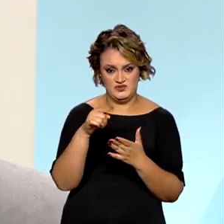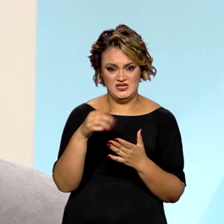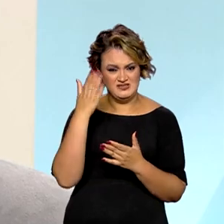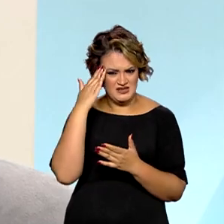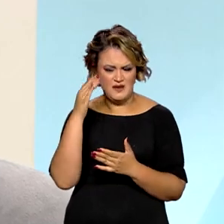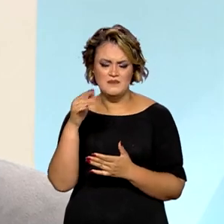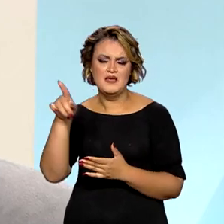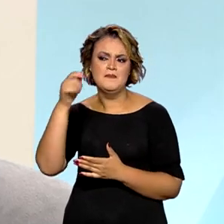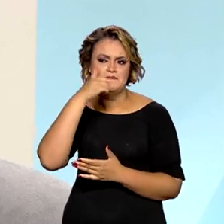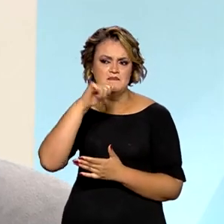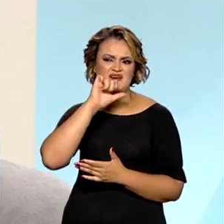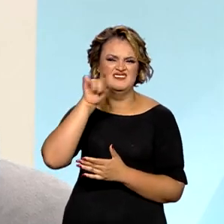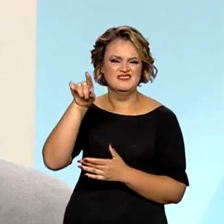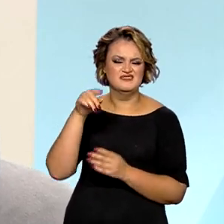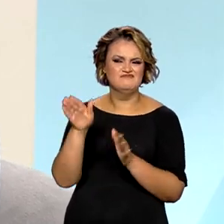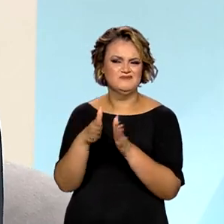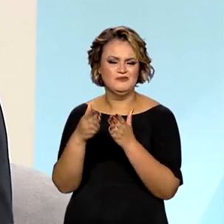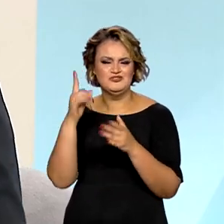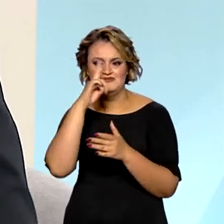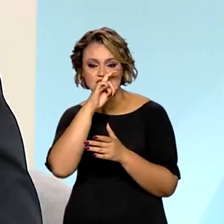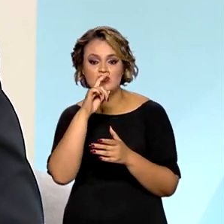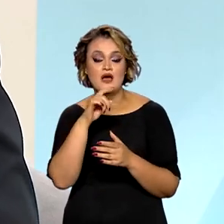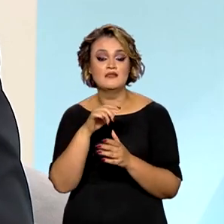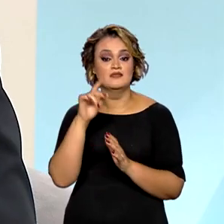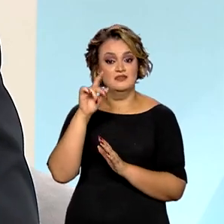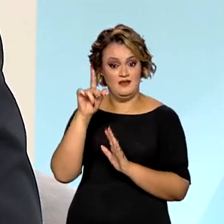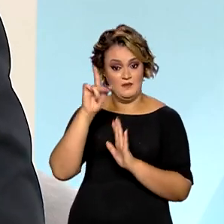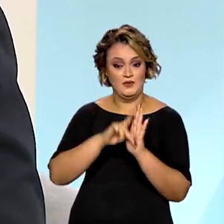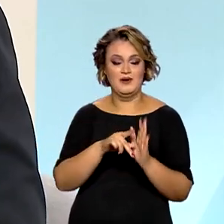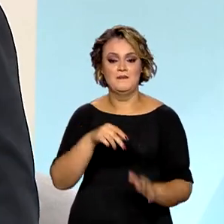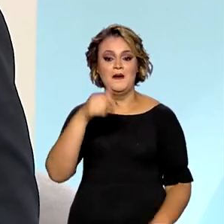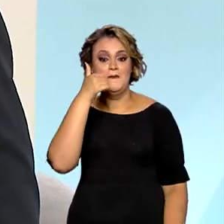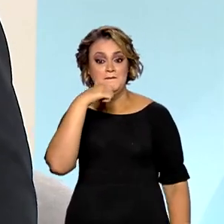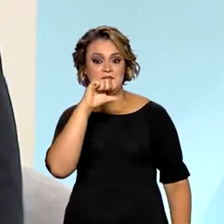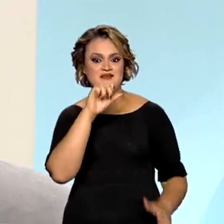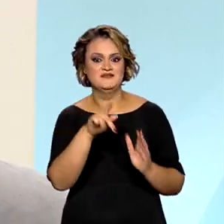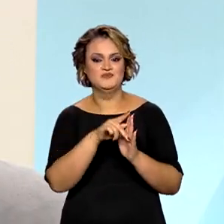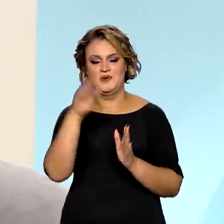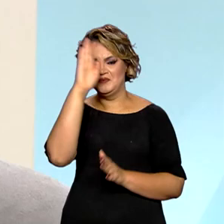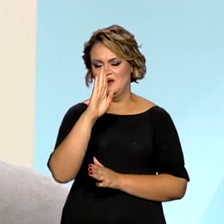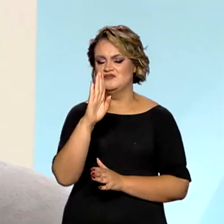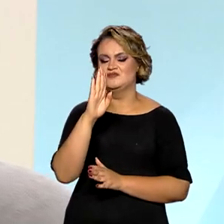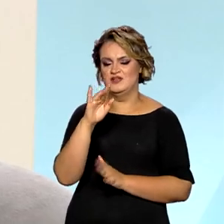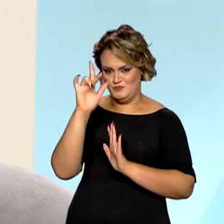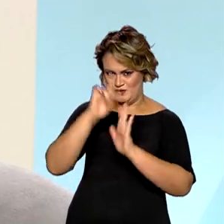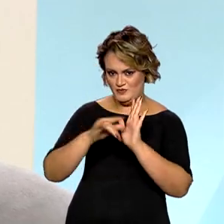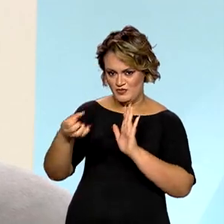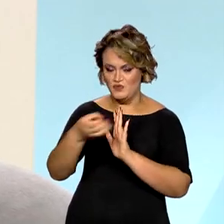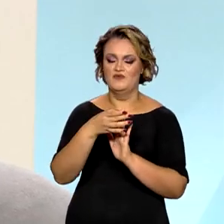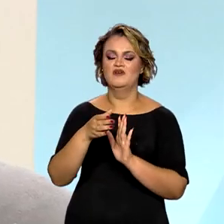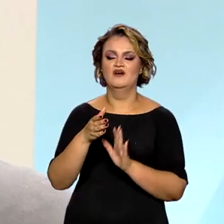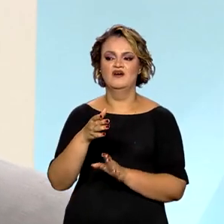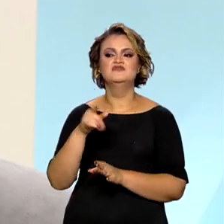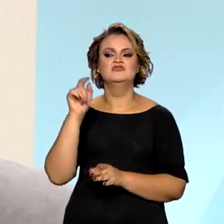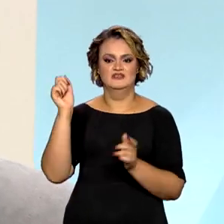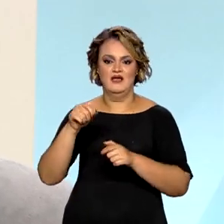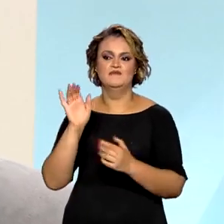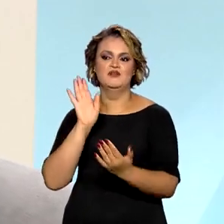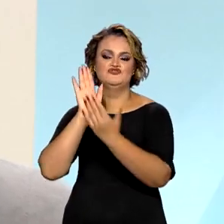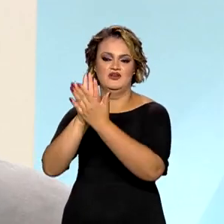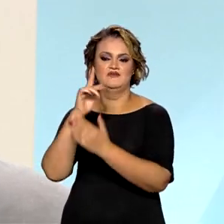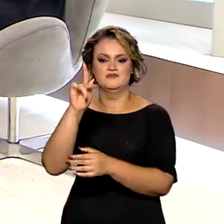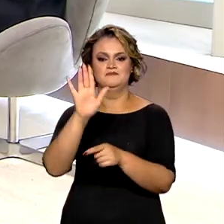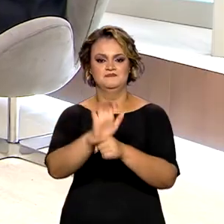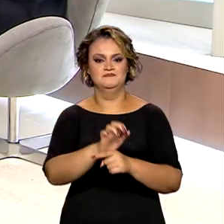conhece alguma mãe nessa situação, o Mães do Brasil vai chegar aí. De alguma forma, em alguma dessas linhas de ação, ele vai chegar aí no seu